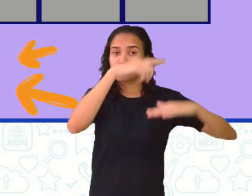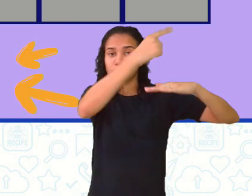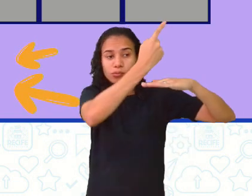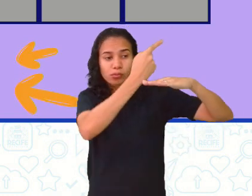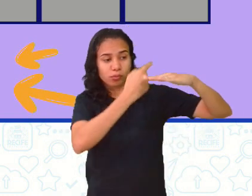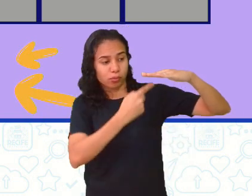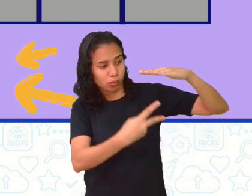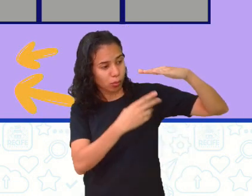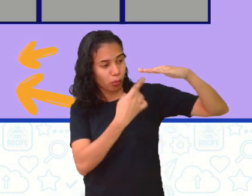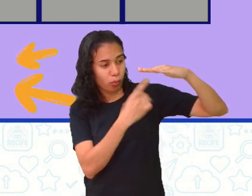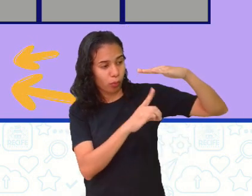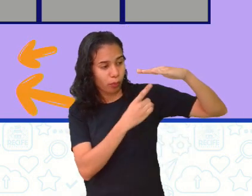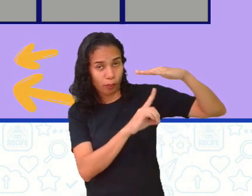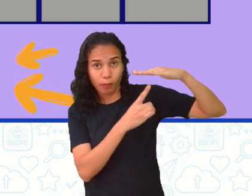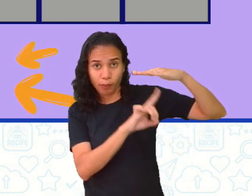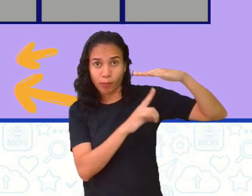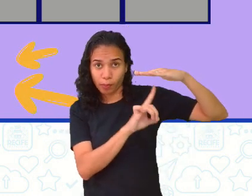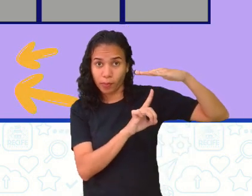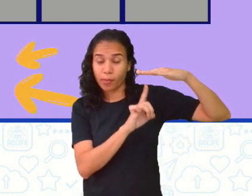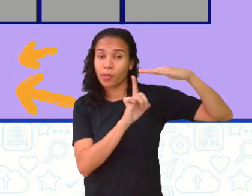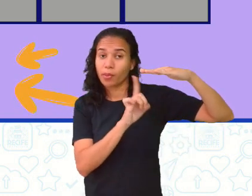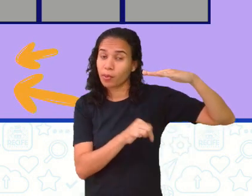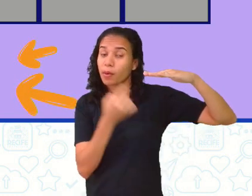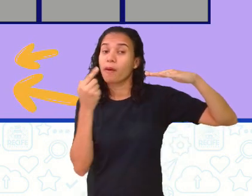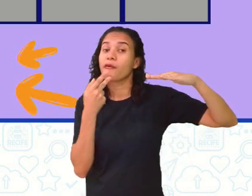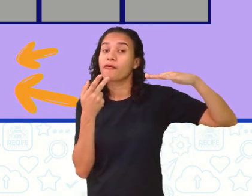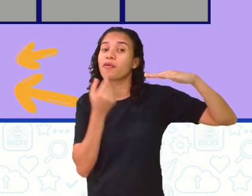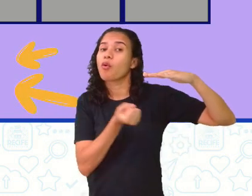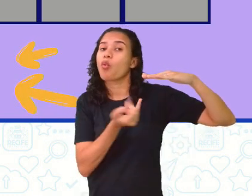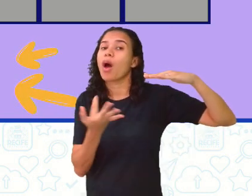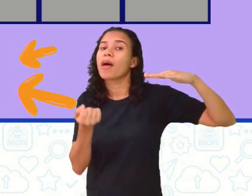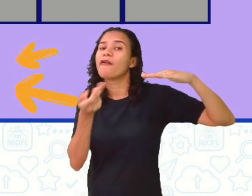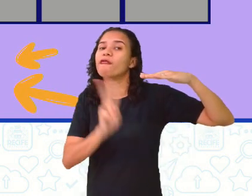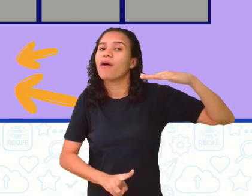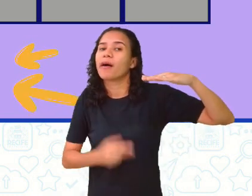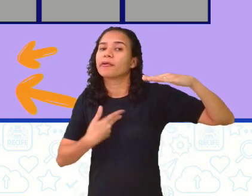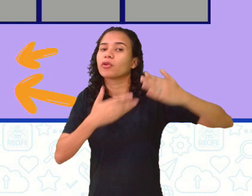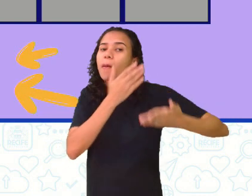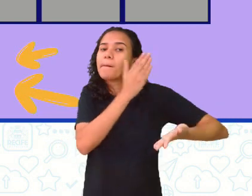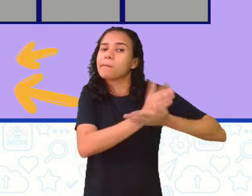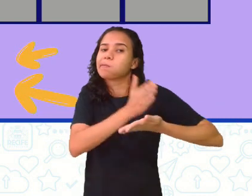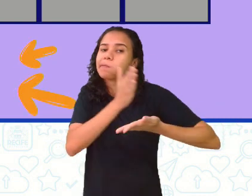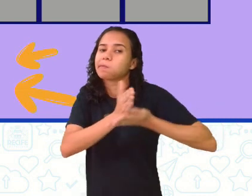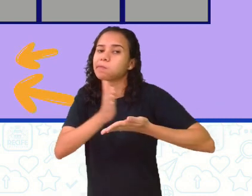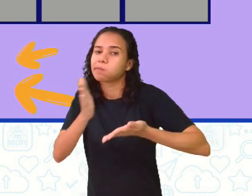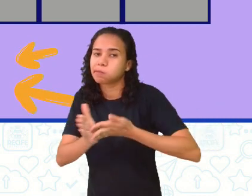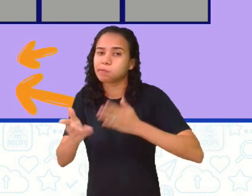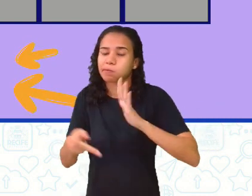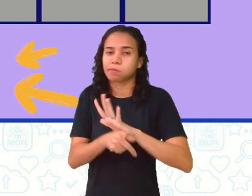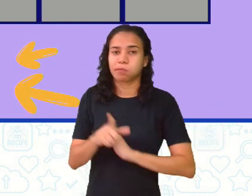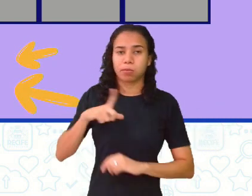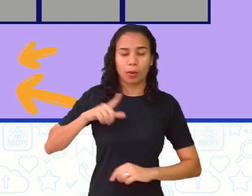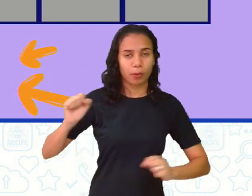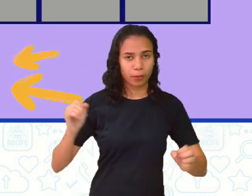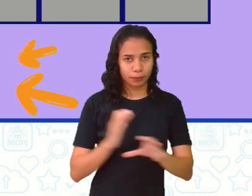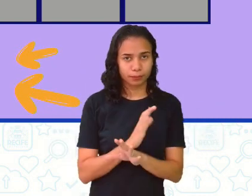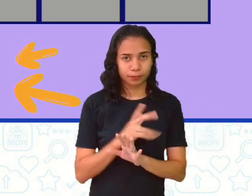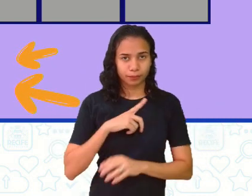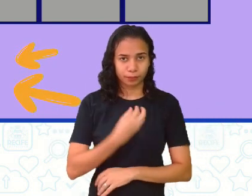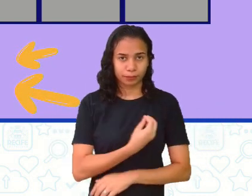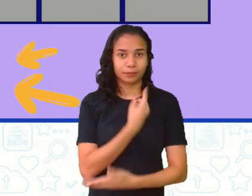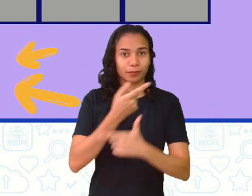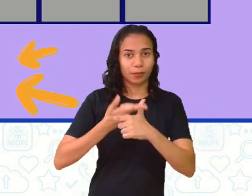parte de baixo da fração, está me indicando em quantas partes o meu inteiro foi